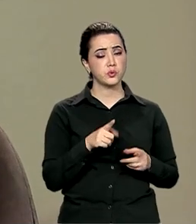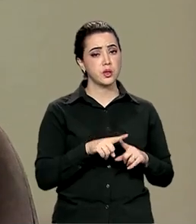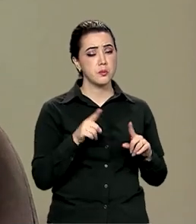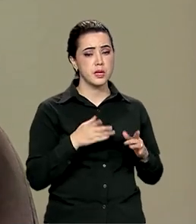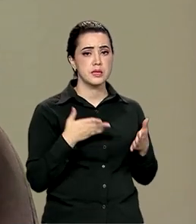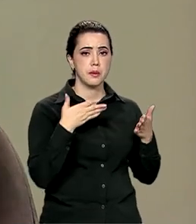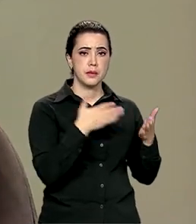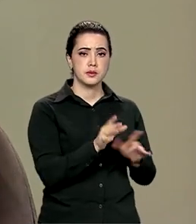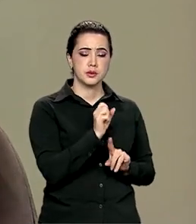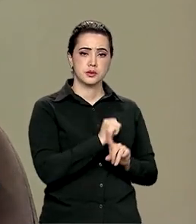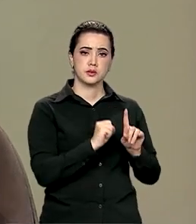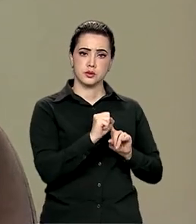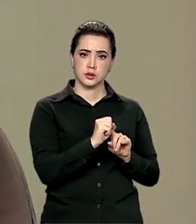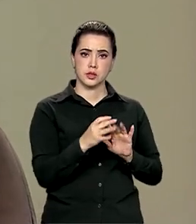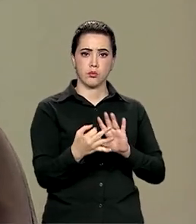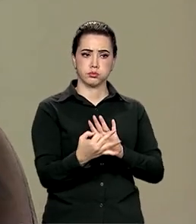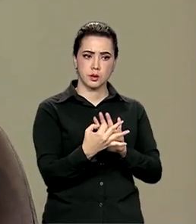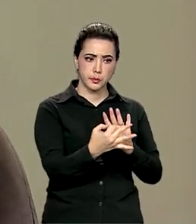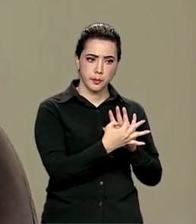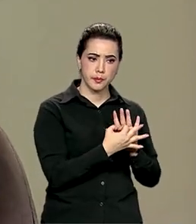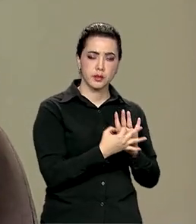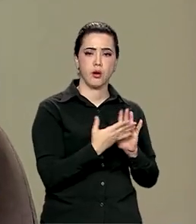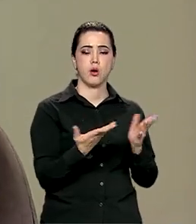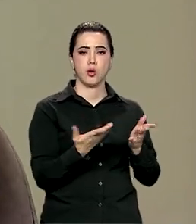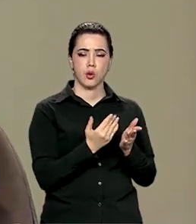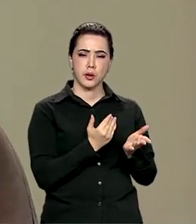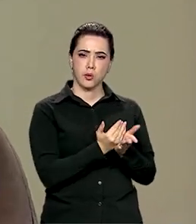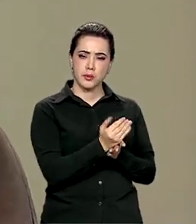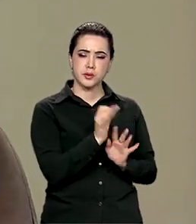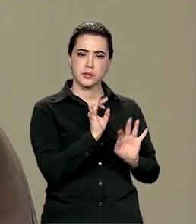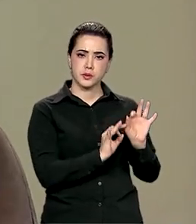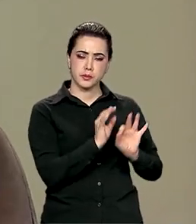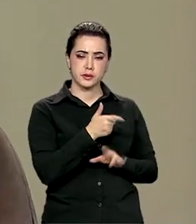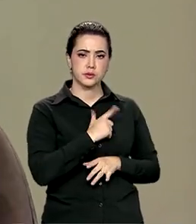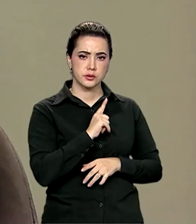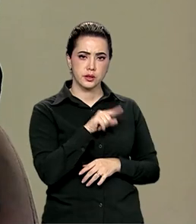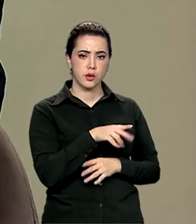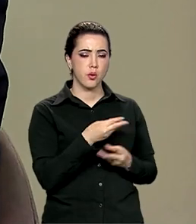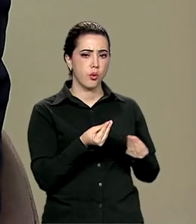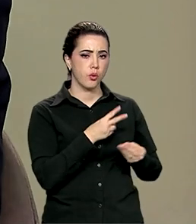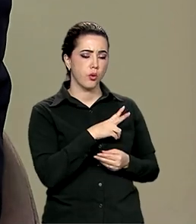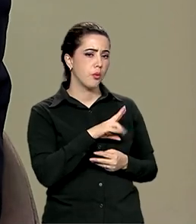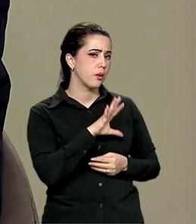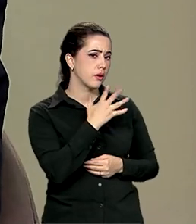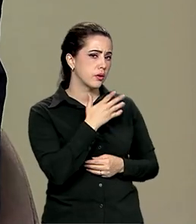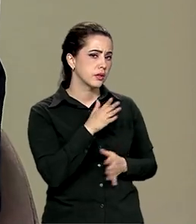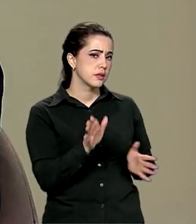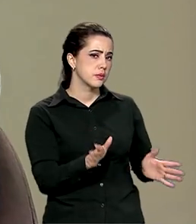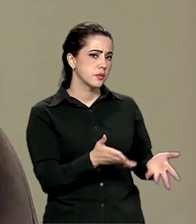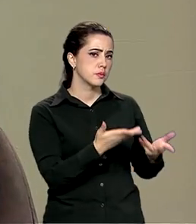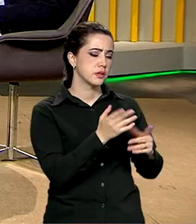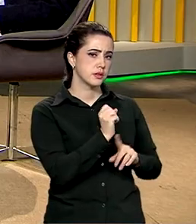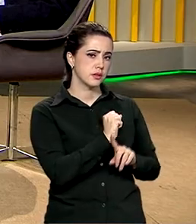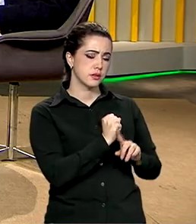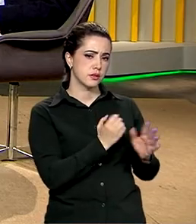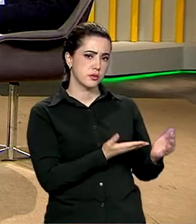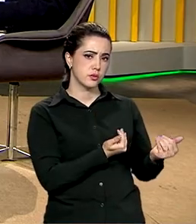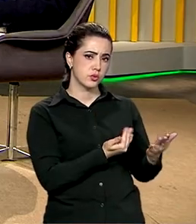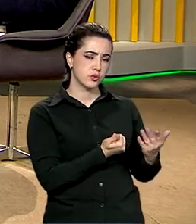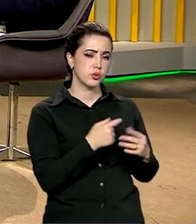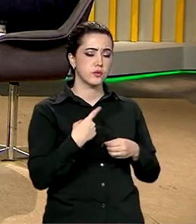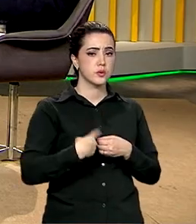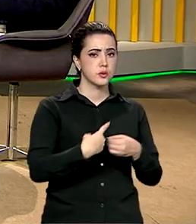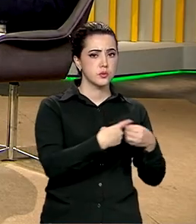social é um dos pilares já nesta fase preparatória, não é? Como é que se dá a mobilização da juventude nos municípios, nos